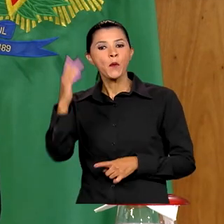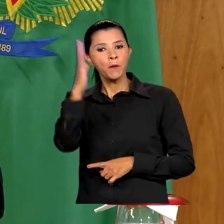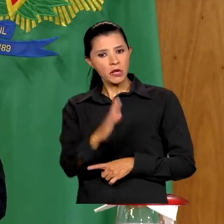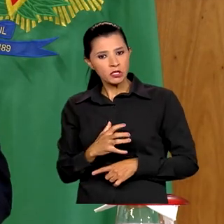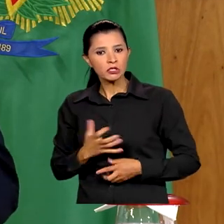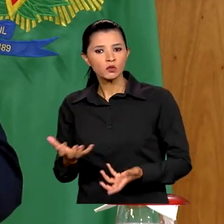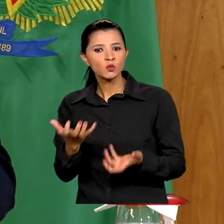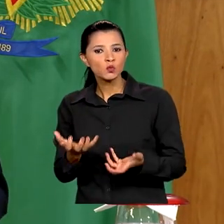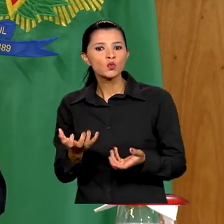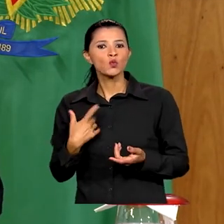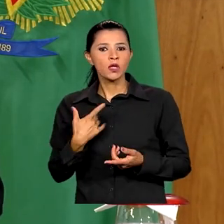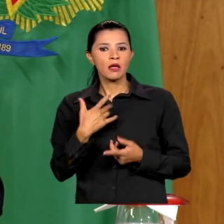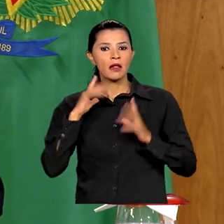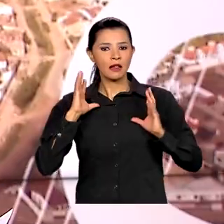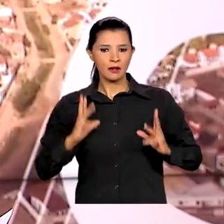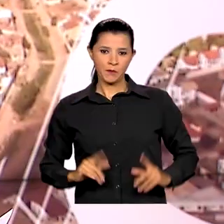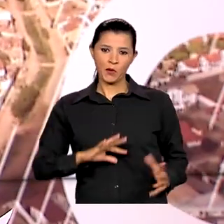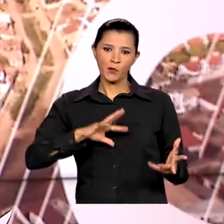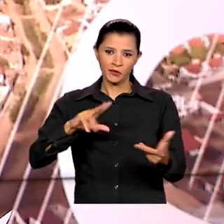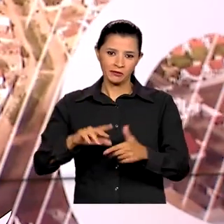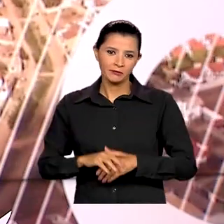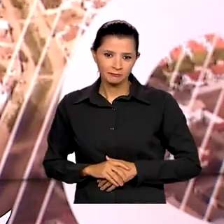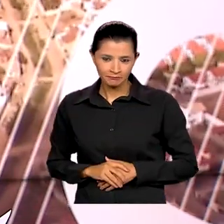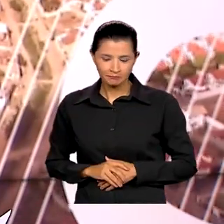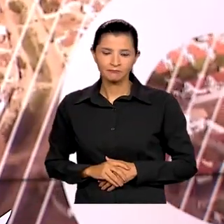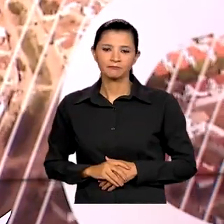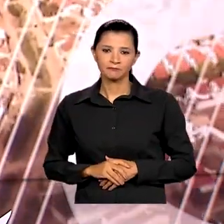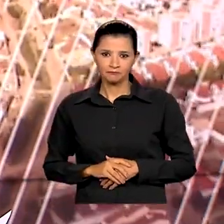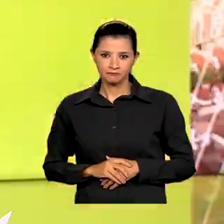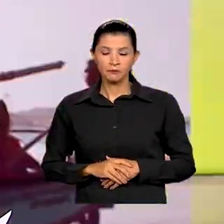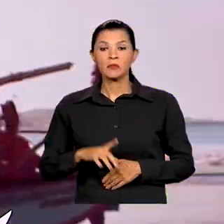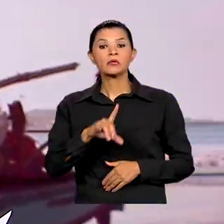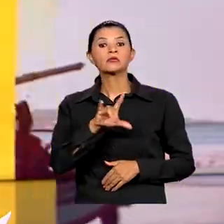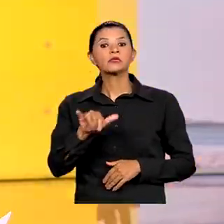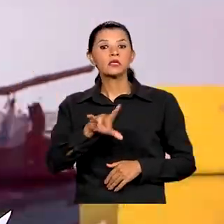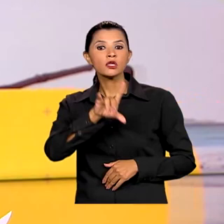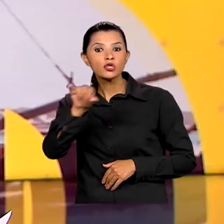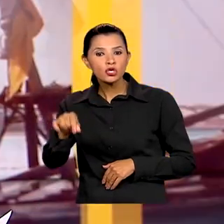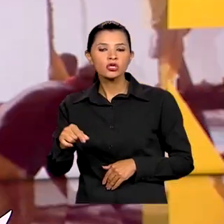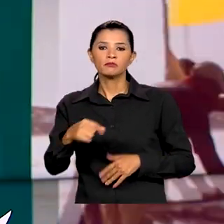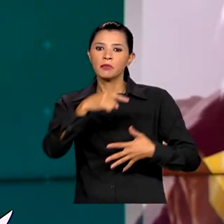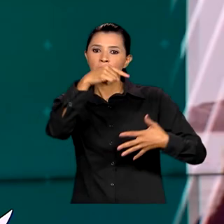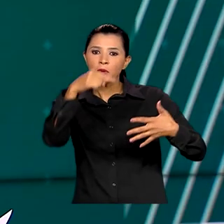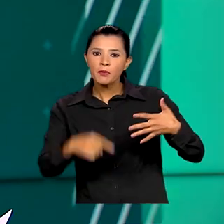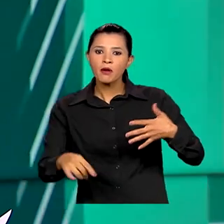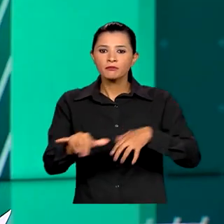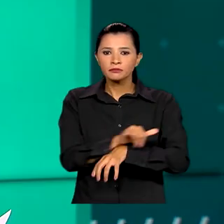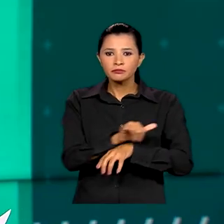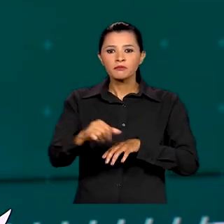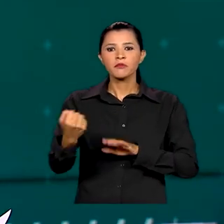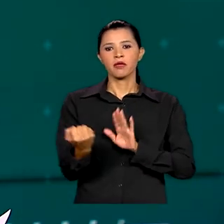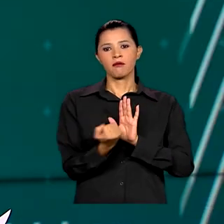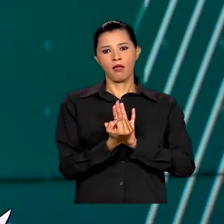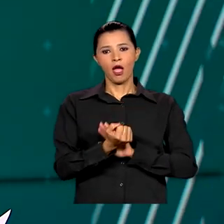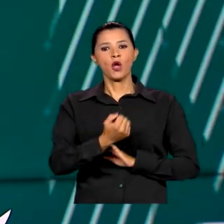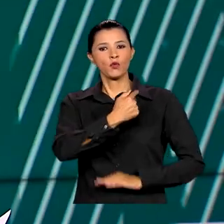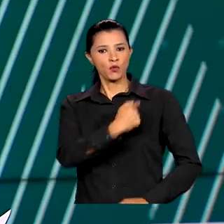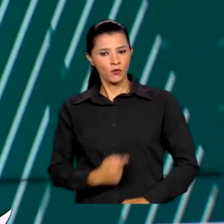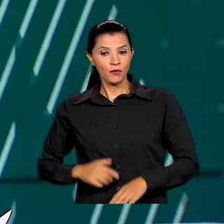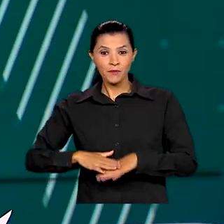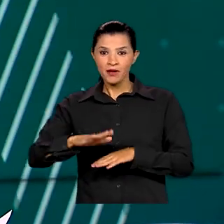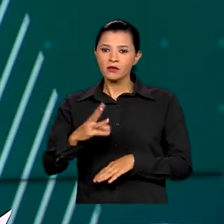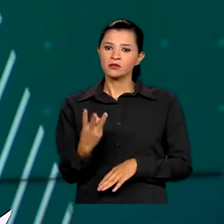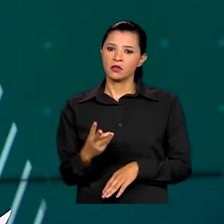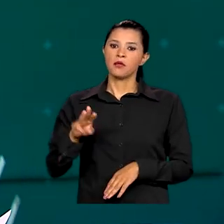a despoluir o planeta. Em 100 dias, diversas iniciativas marcaram o governo. Foram mais de 3